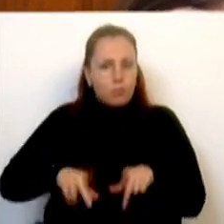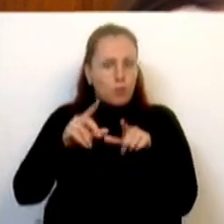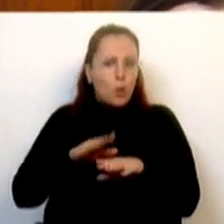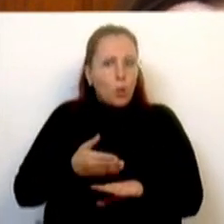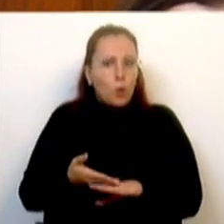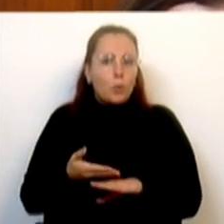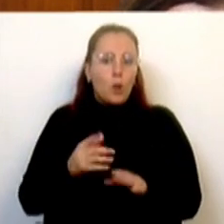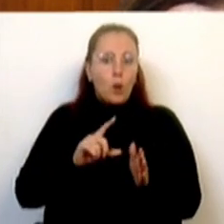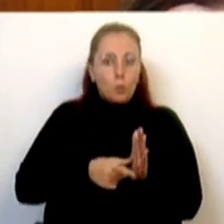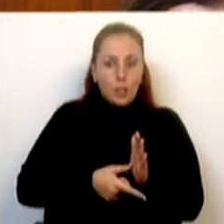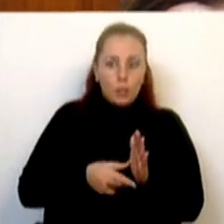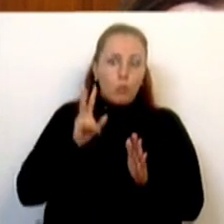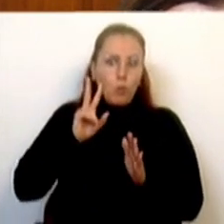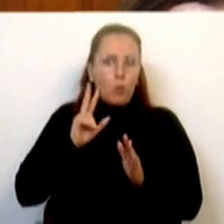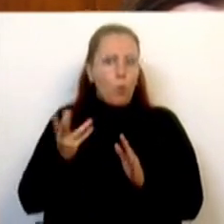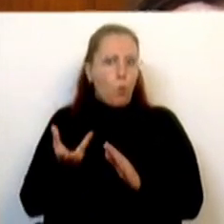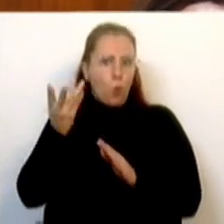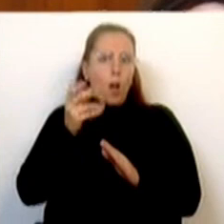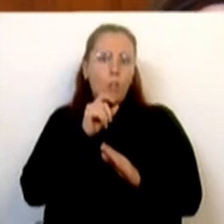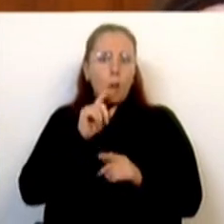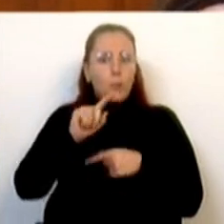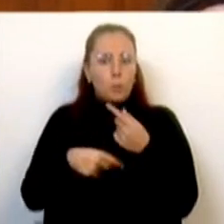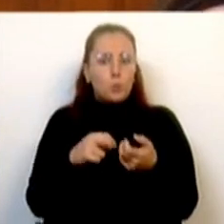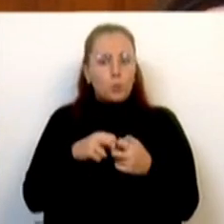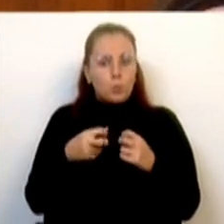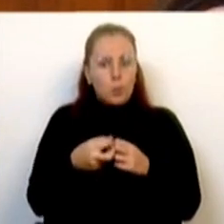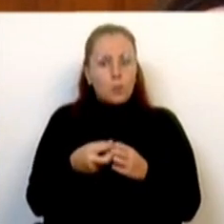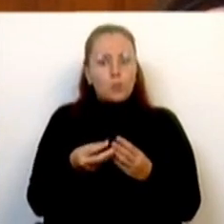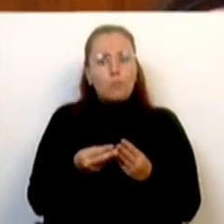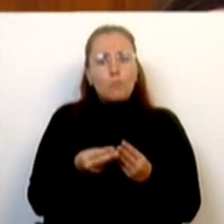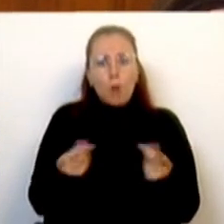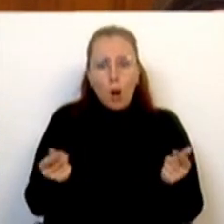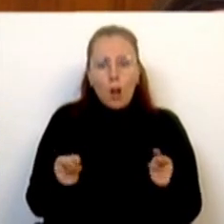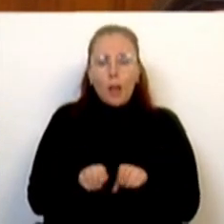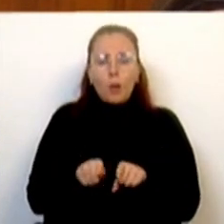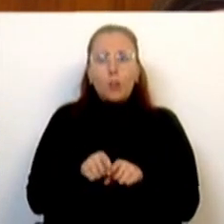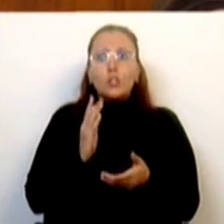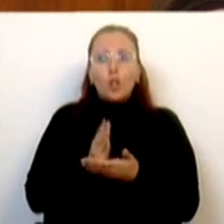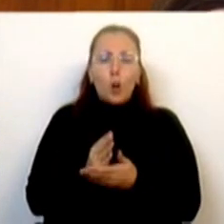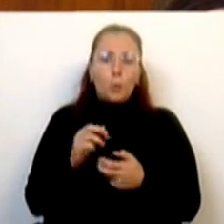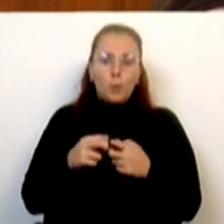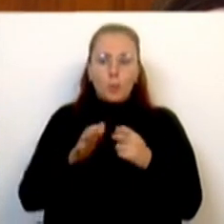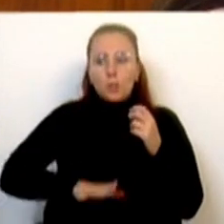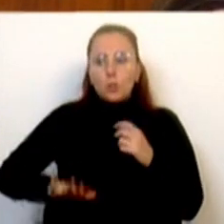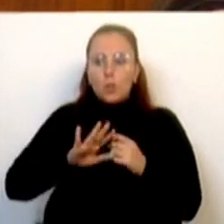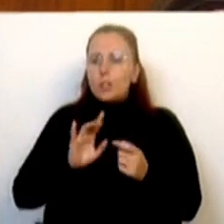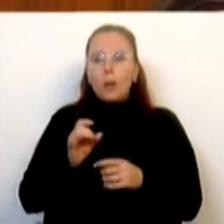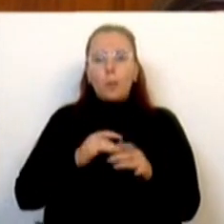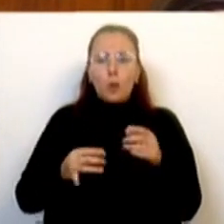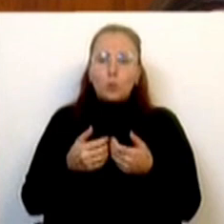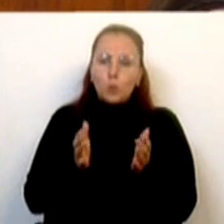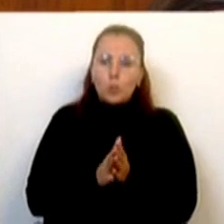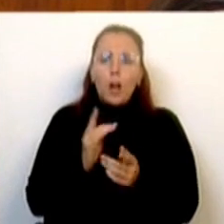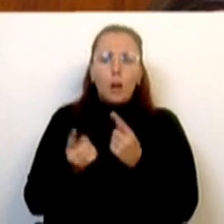desenvolvendo projetos que são de valor acrescentado para resolver problemas que extravasam as fronteiras nacionais, são problemas que são de toda a Europa, alguns até de